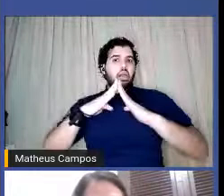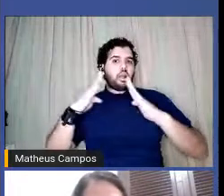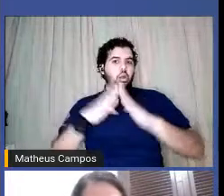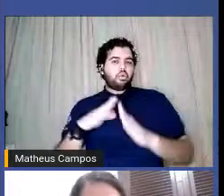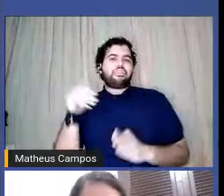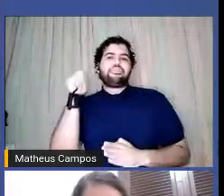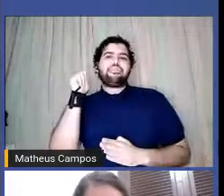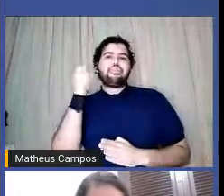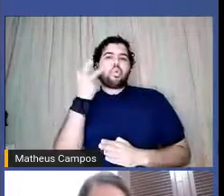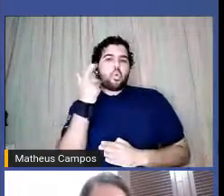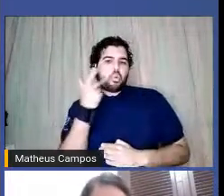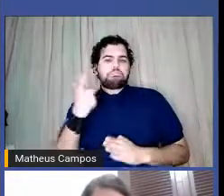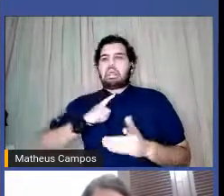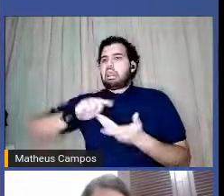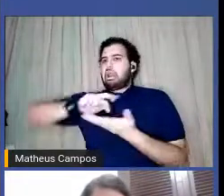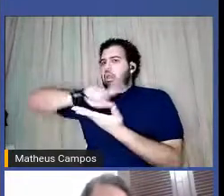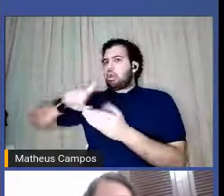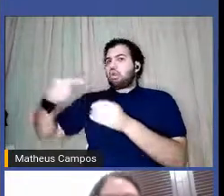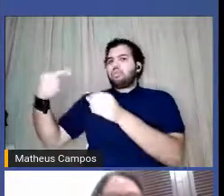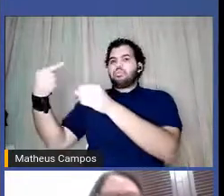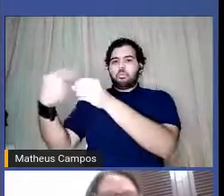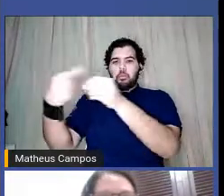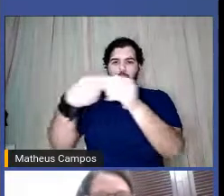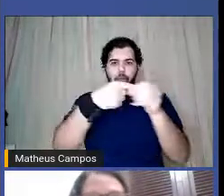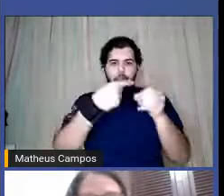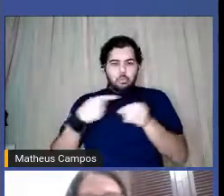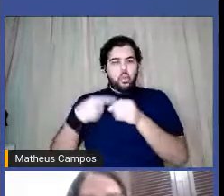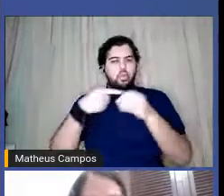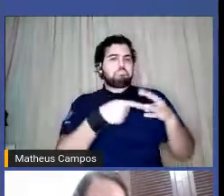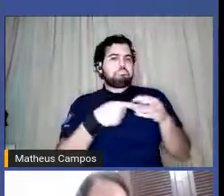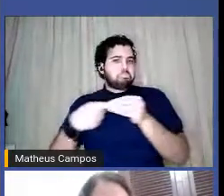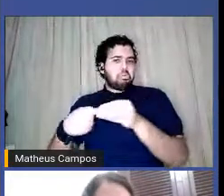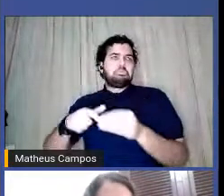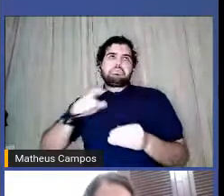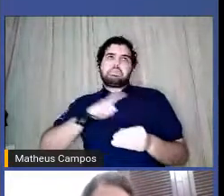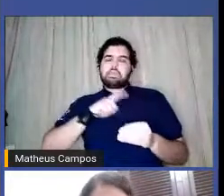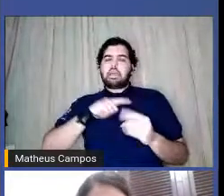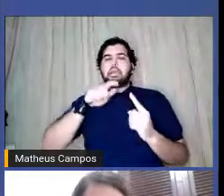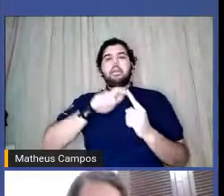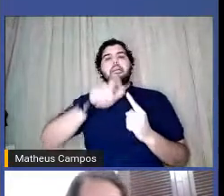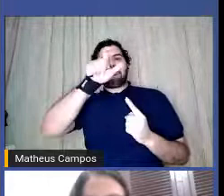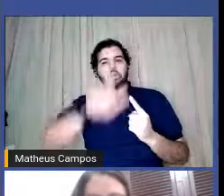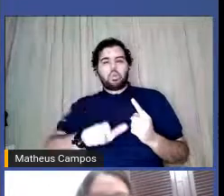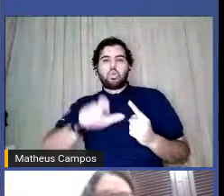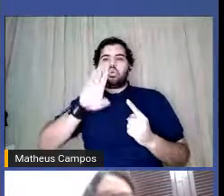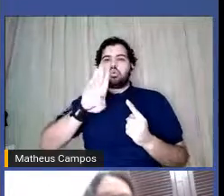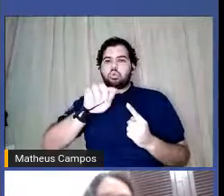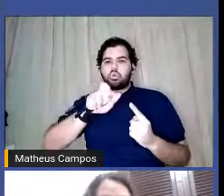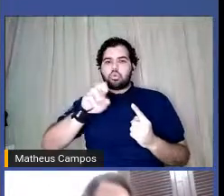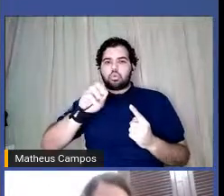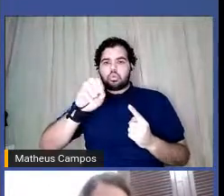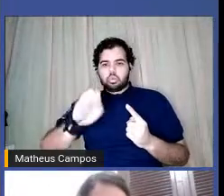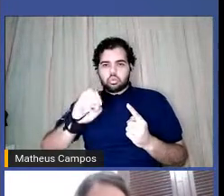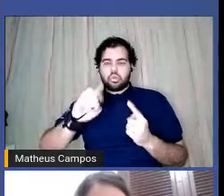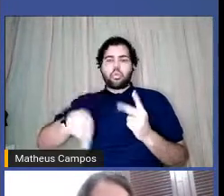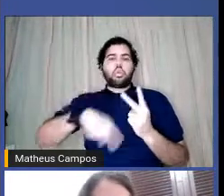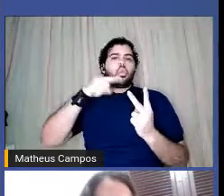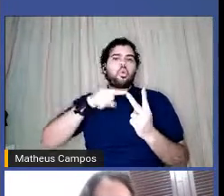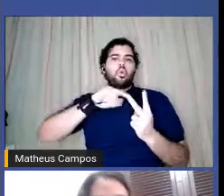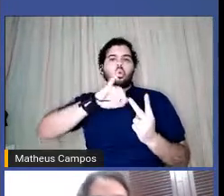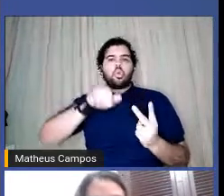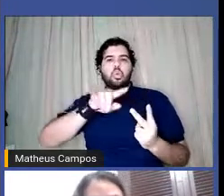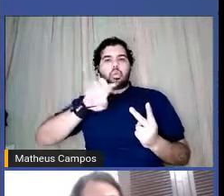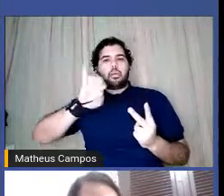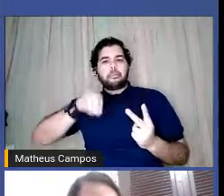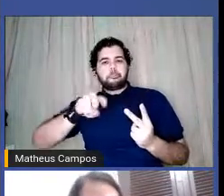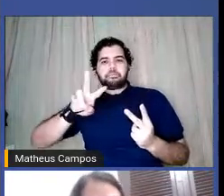diferentes bairros periféricos daqui. Tem pessoas do Barroso, do Jardim Violeta,